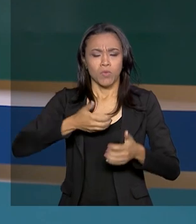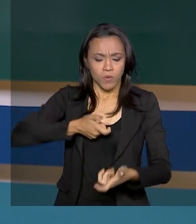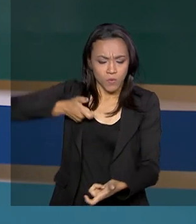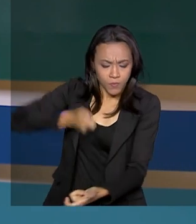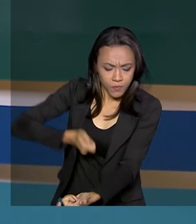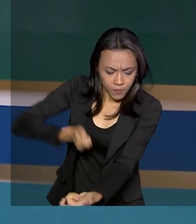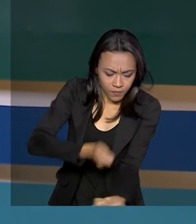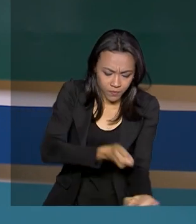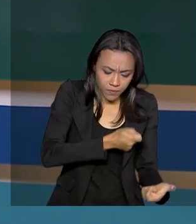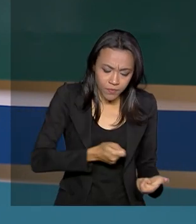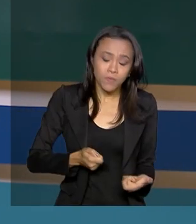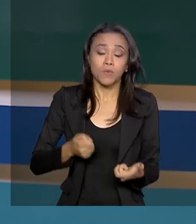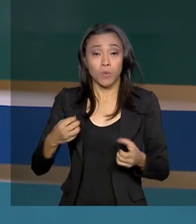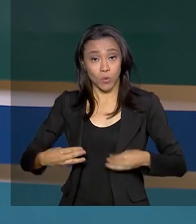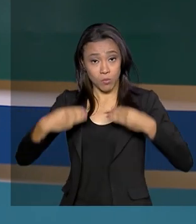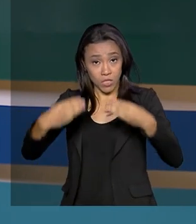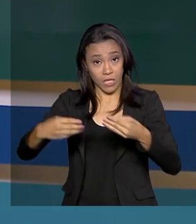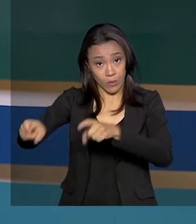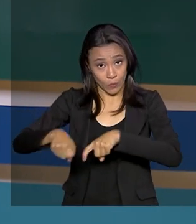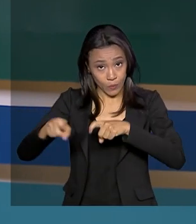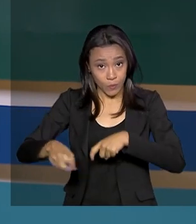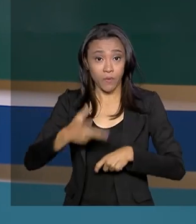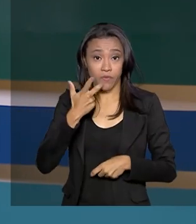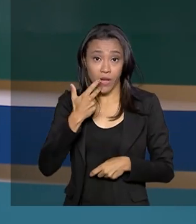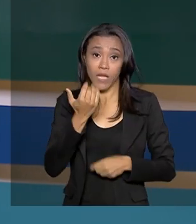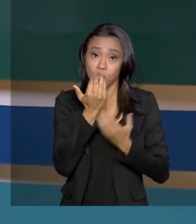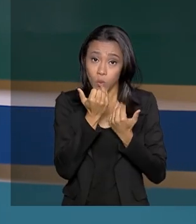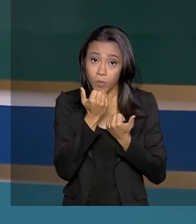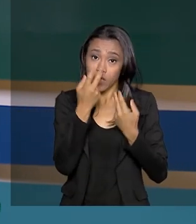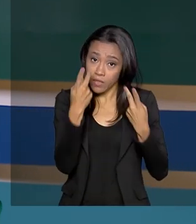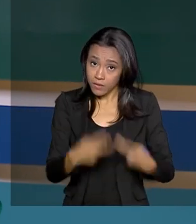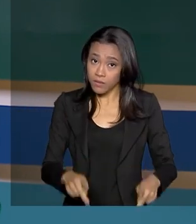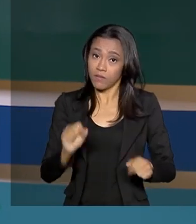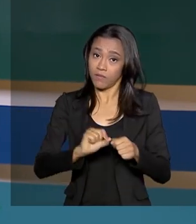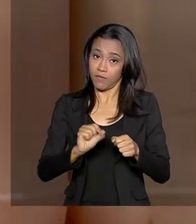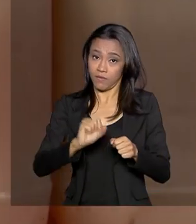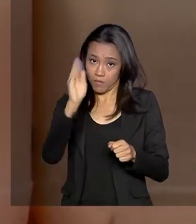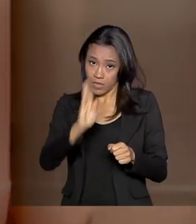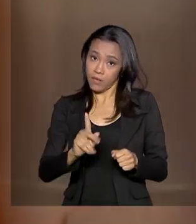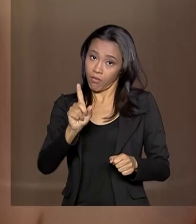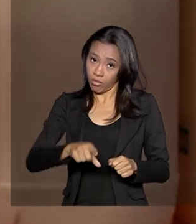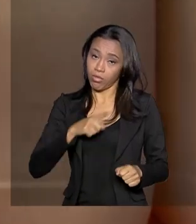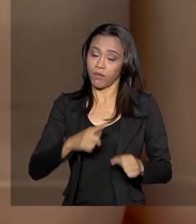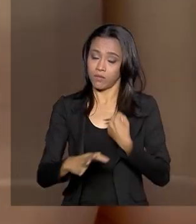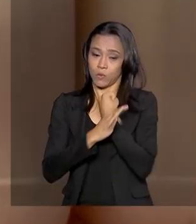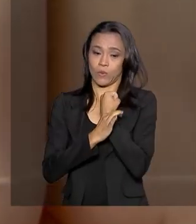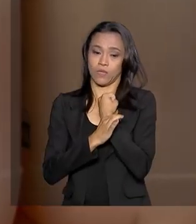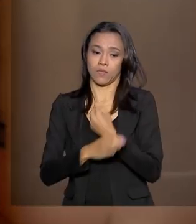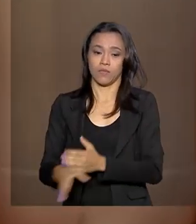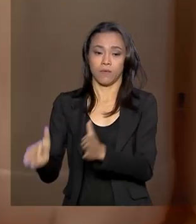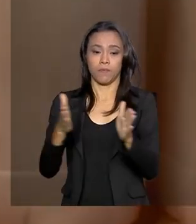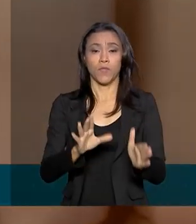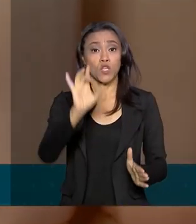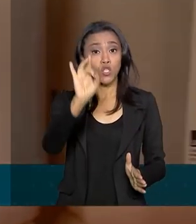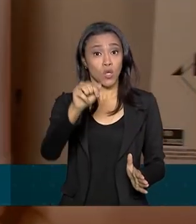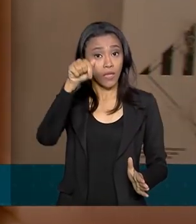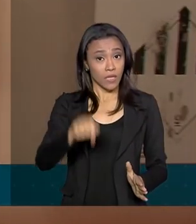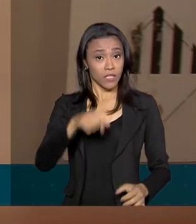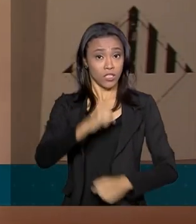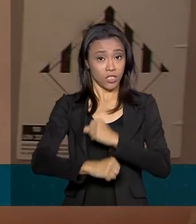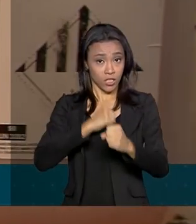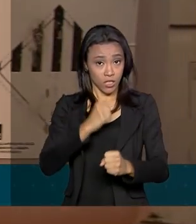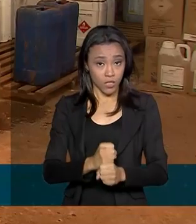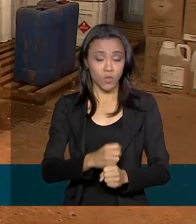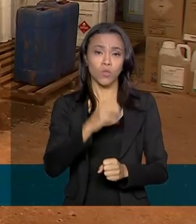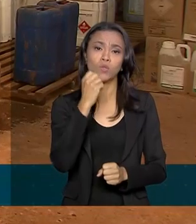da Agricultura garante que os alimentos produzidos aqui no Brasil são seguros. Só neste ano, o Brasil registrou